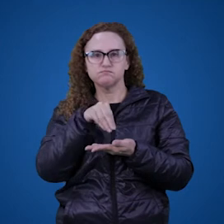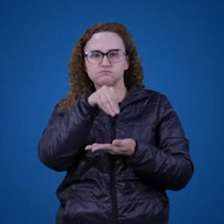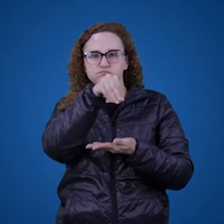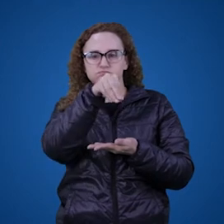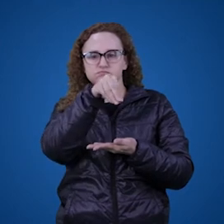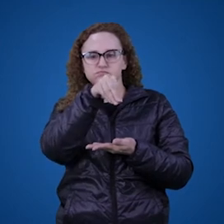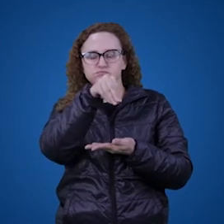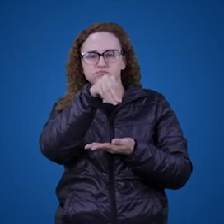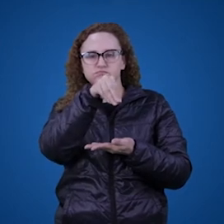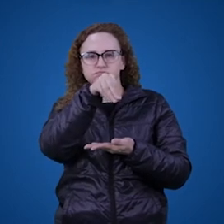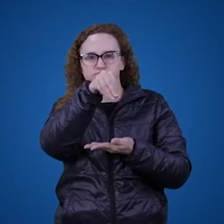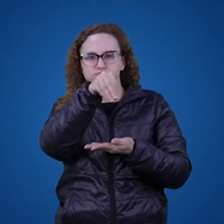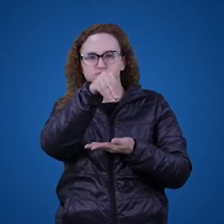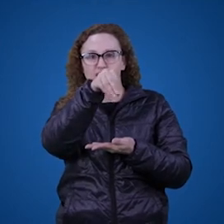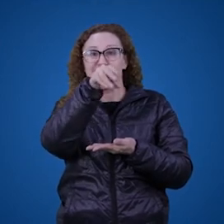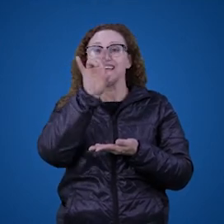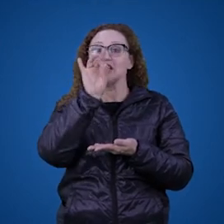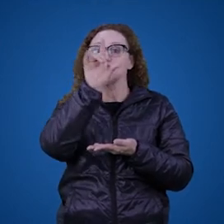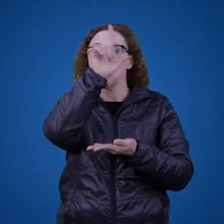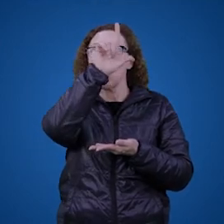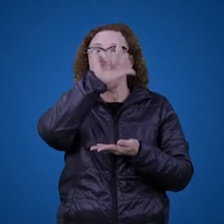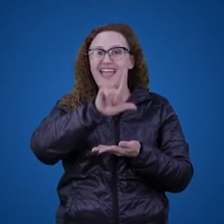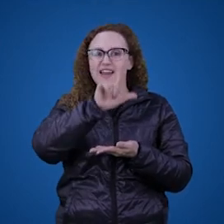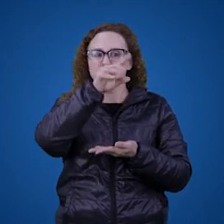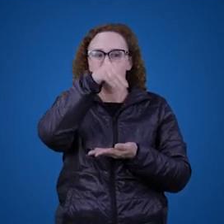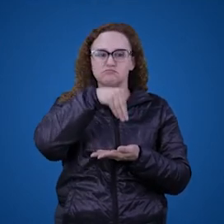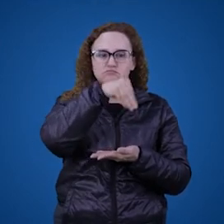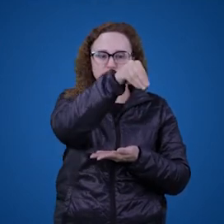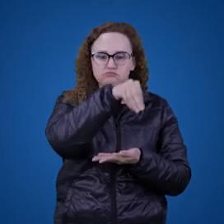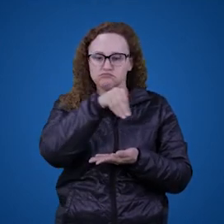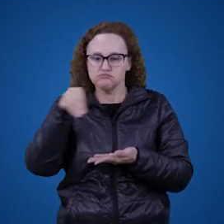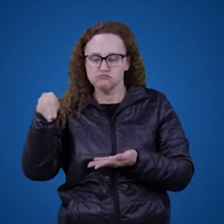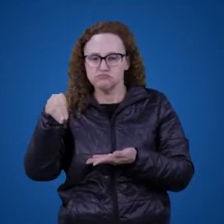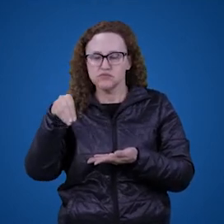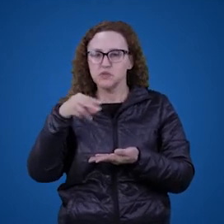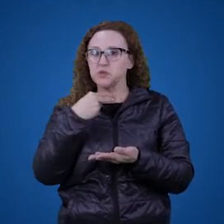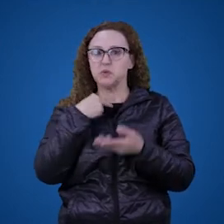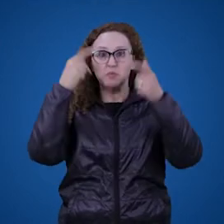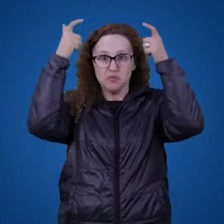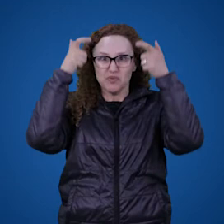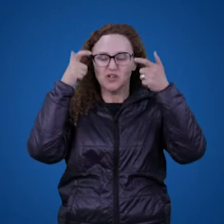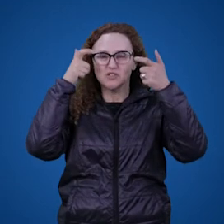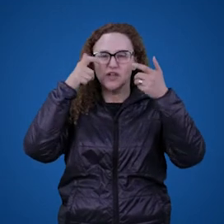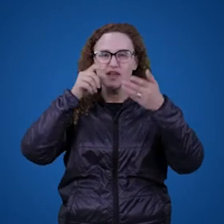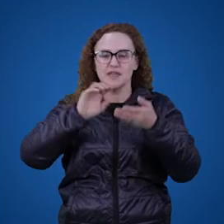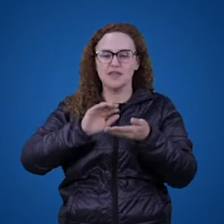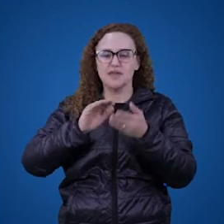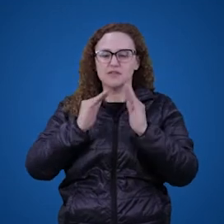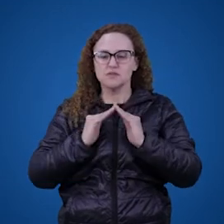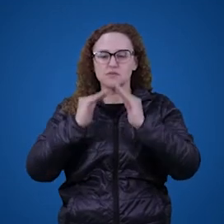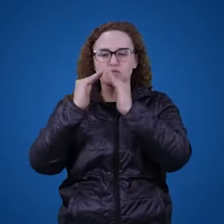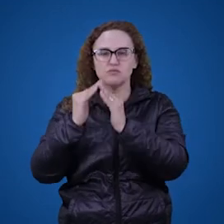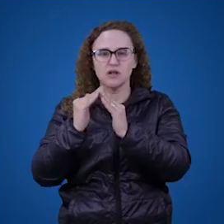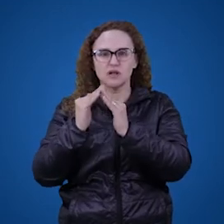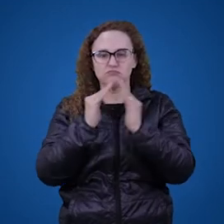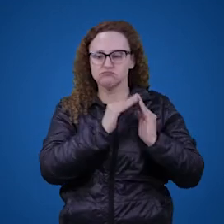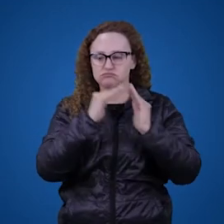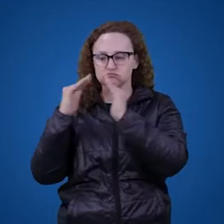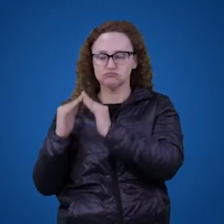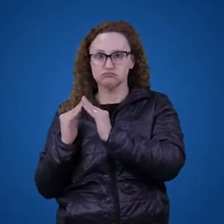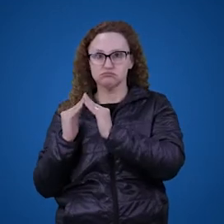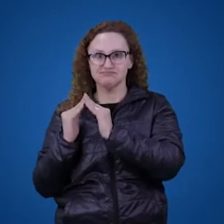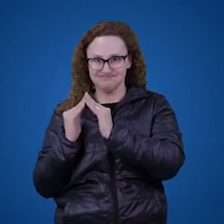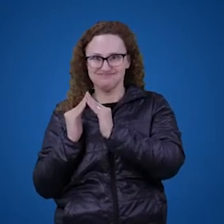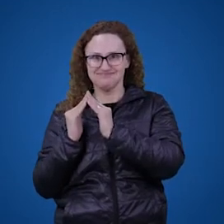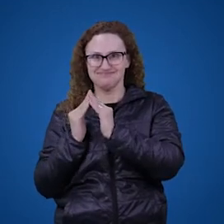o cavalo é a peça que só se mexe em formato de L, certo? Eu não posso fazer o meu rei andar mais do que uma casa para qualquer um dos lados,